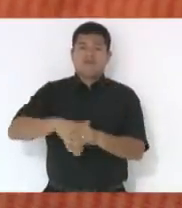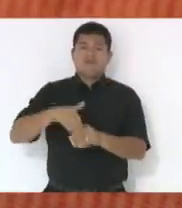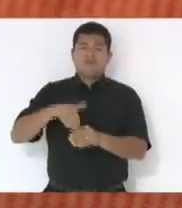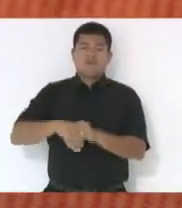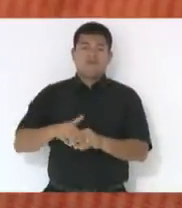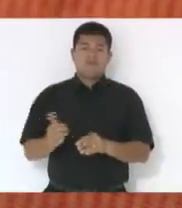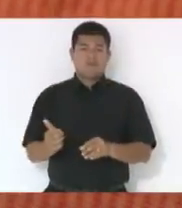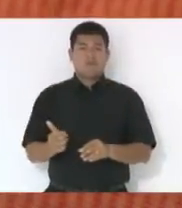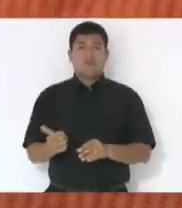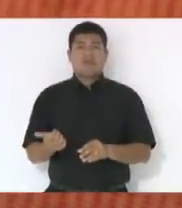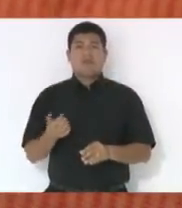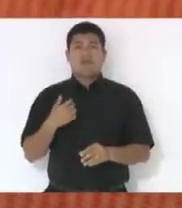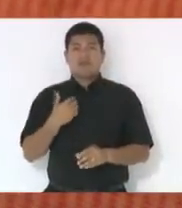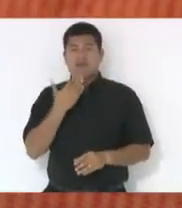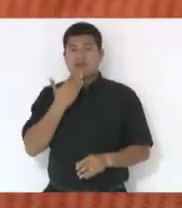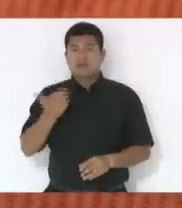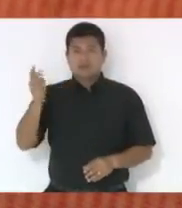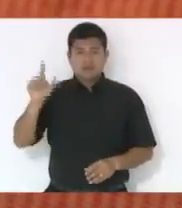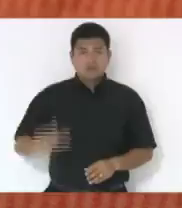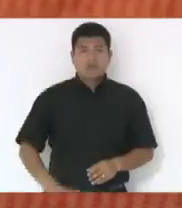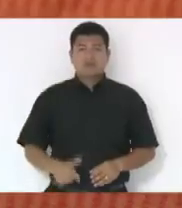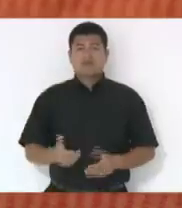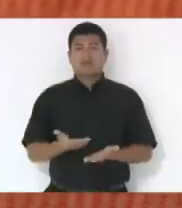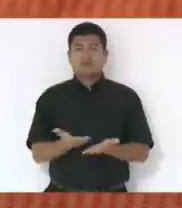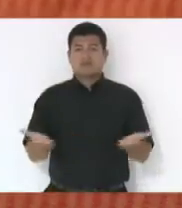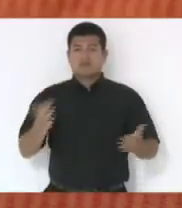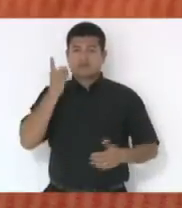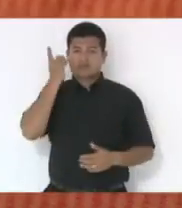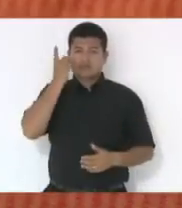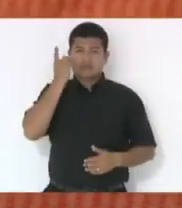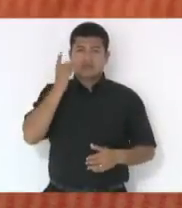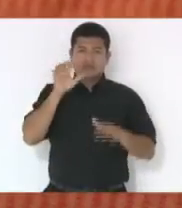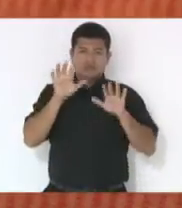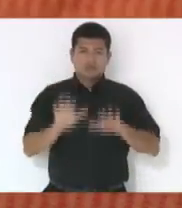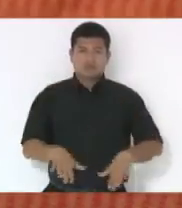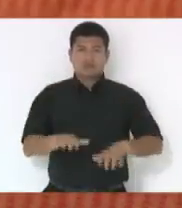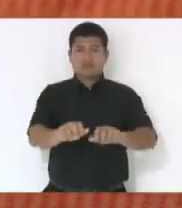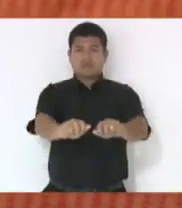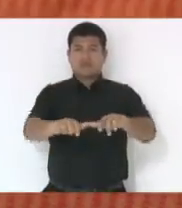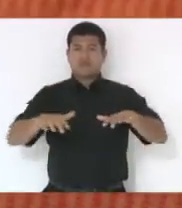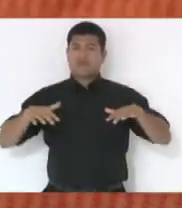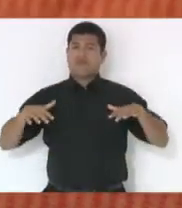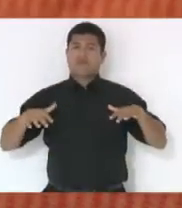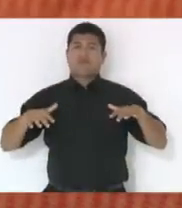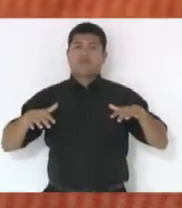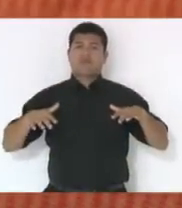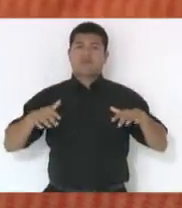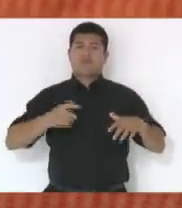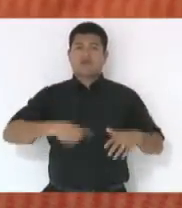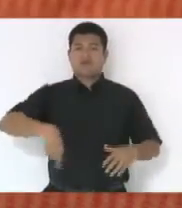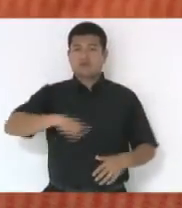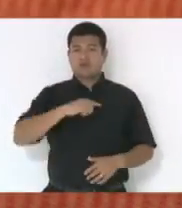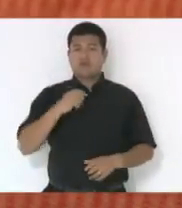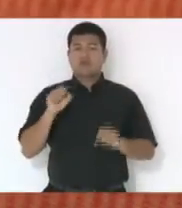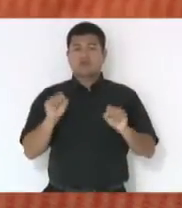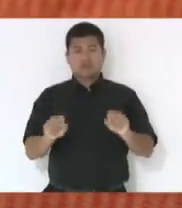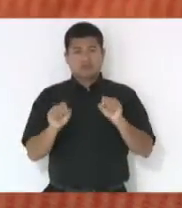presidente, o apelo a todos os deputados que permaneçam amanhã no plenário para que, enfim, nós possamos